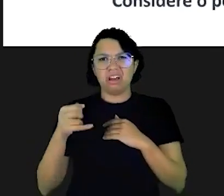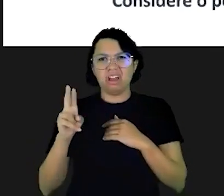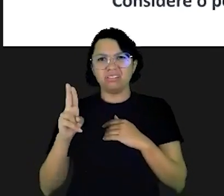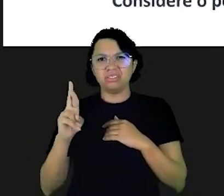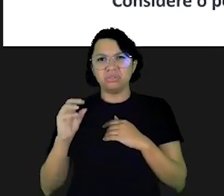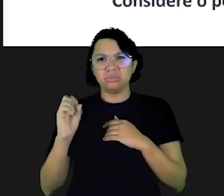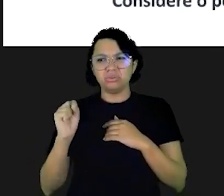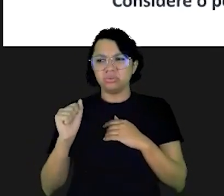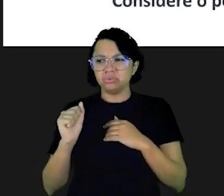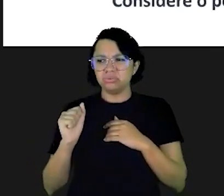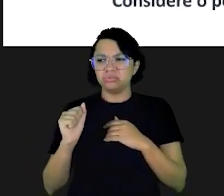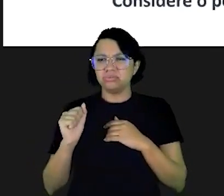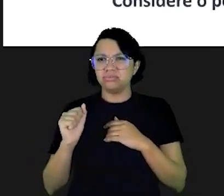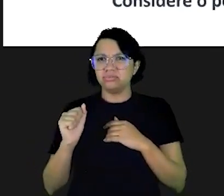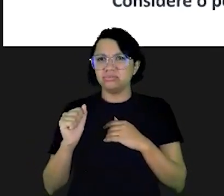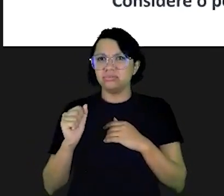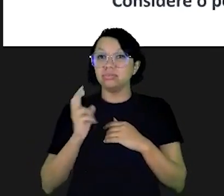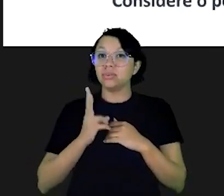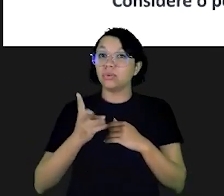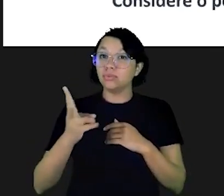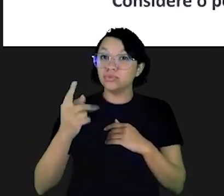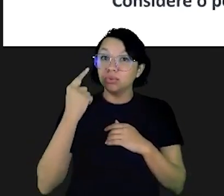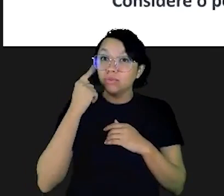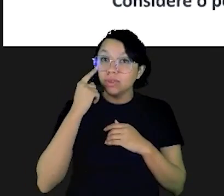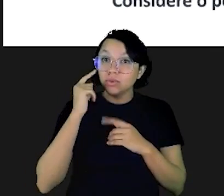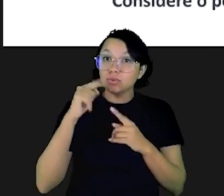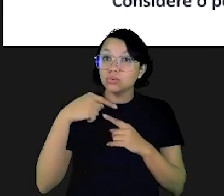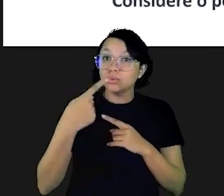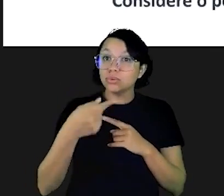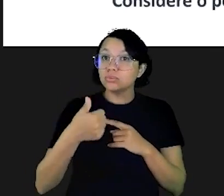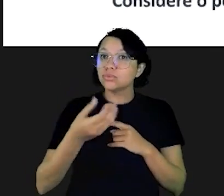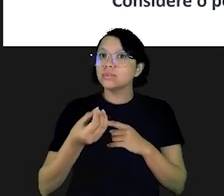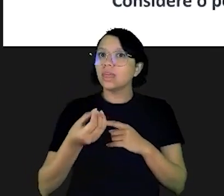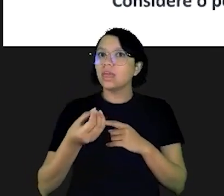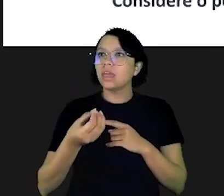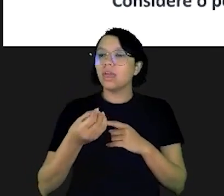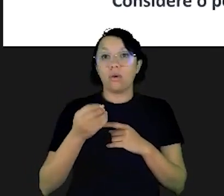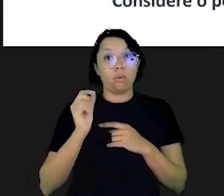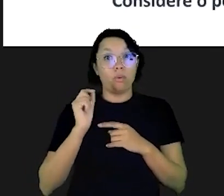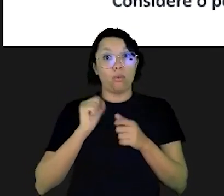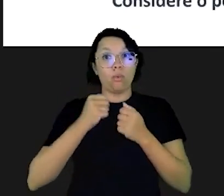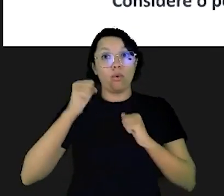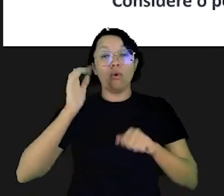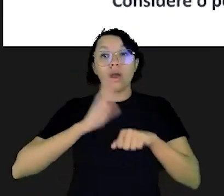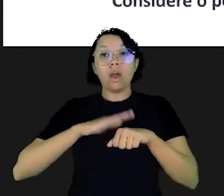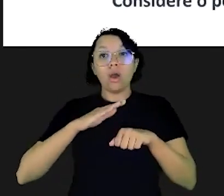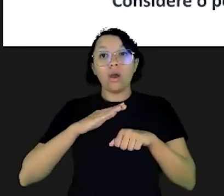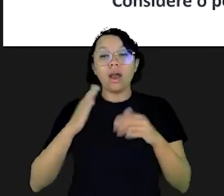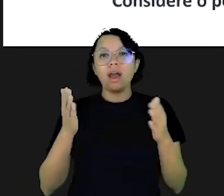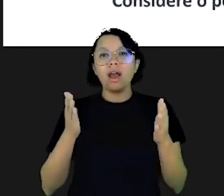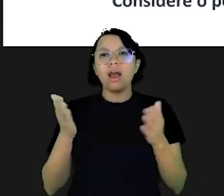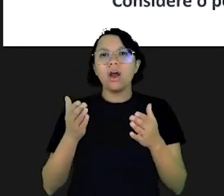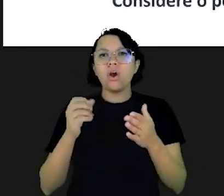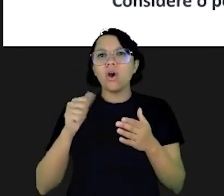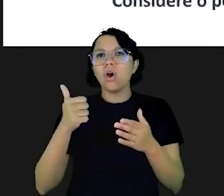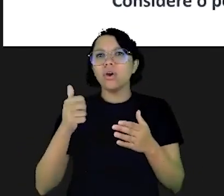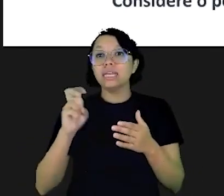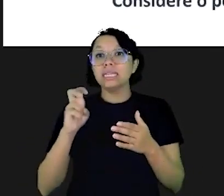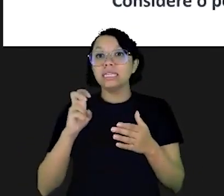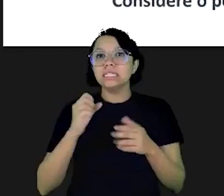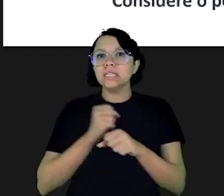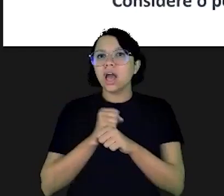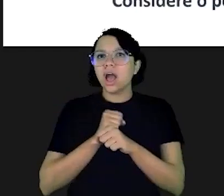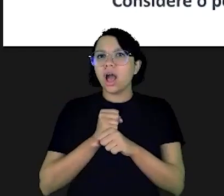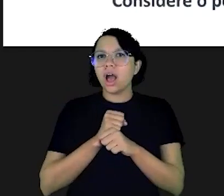investimento eu só tenho isso aqui de juros eu digo continue veja os próximos 10 anos opa 10 anos já cresceu mais um pouquinho